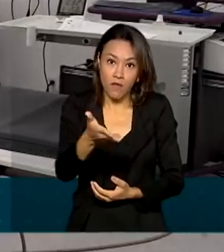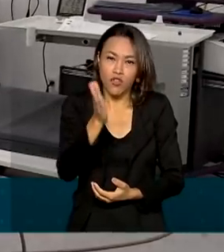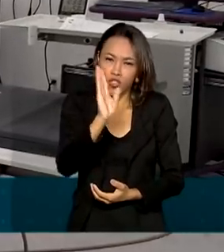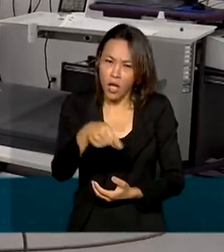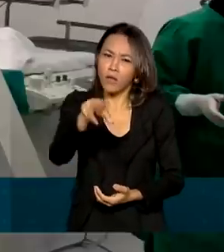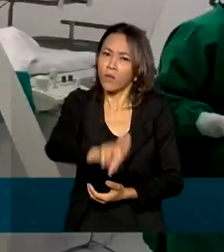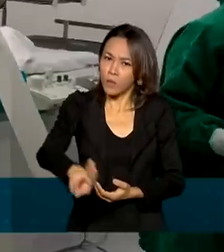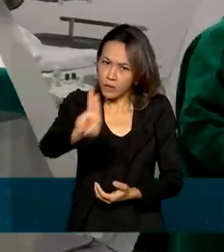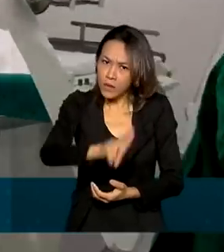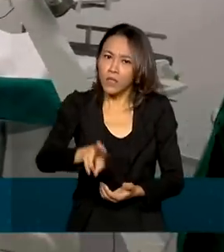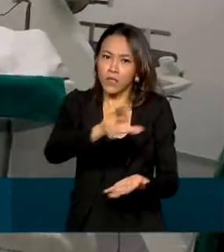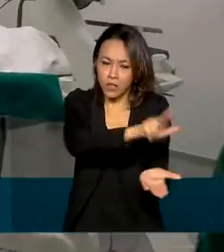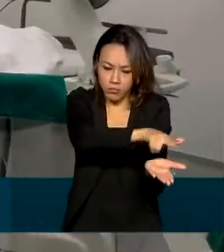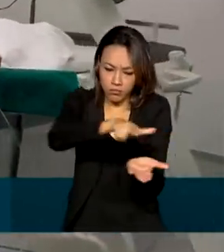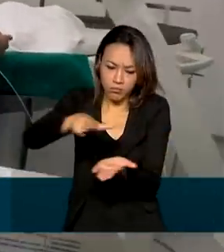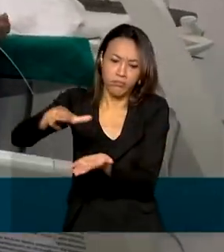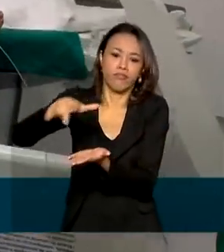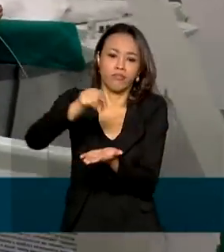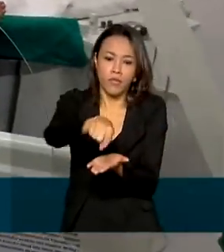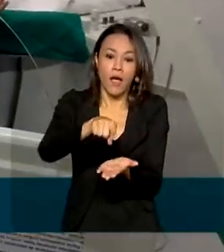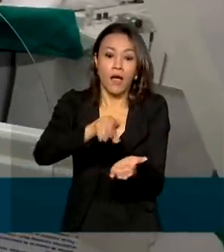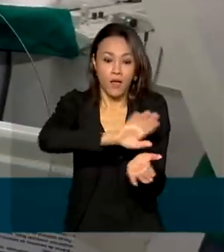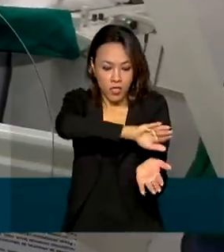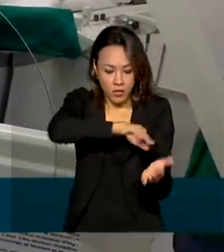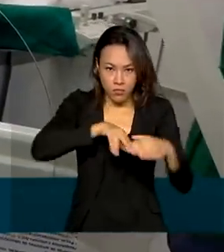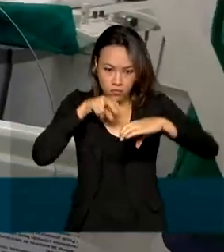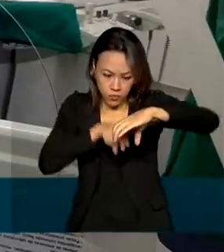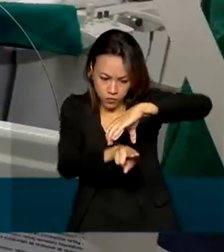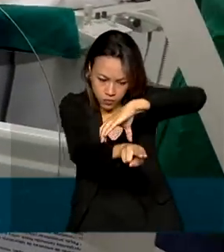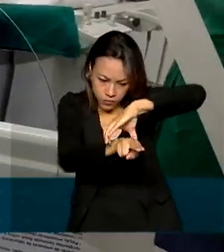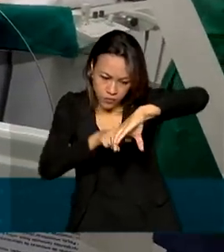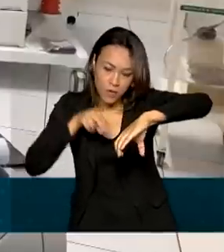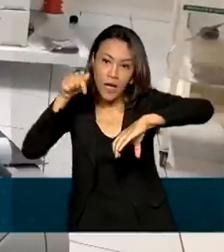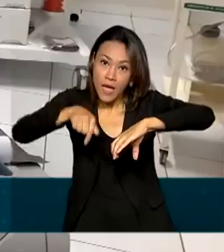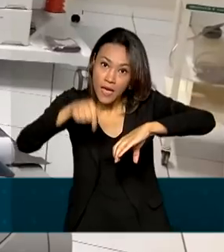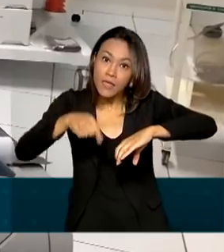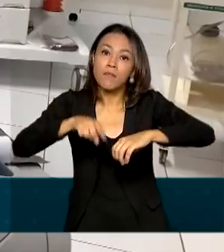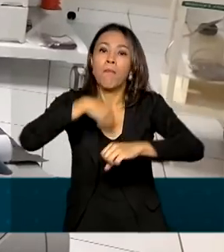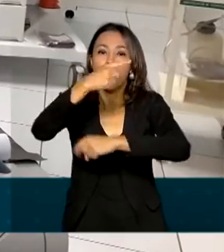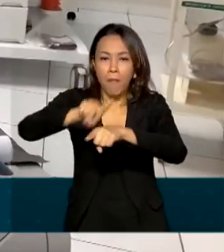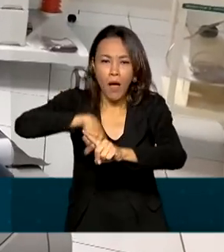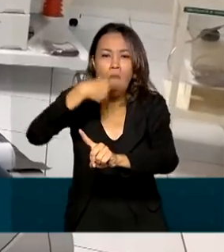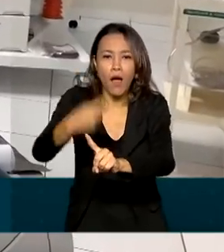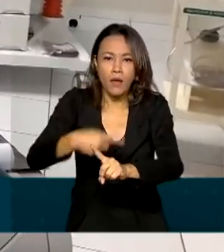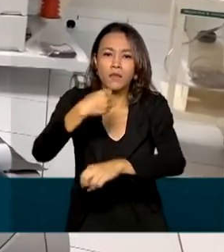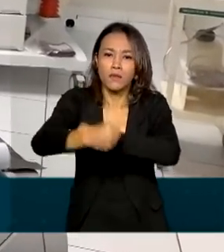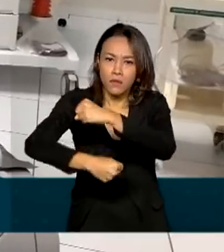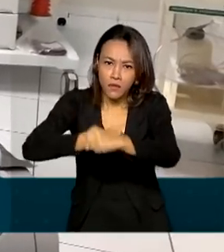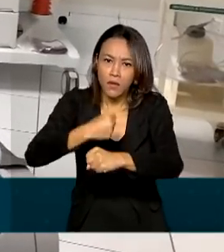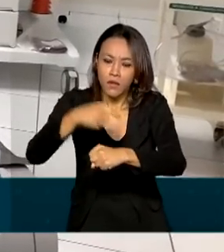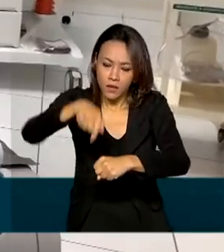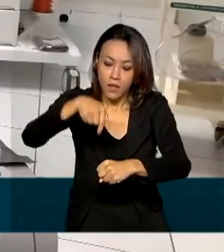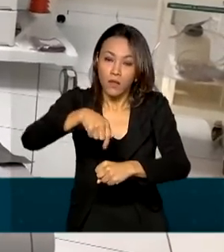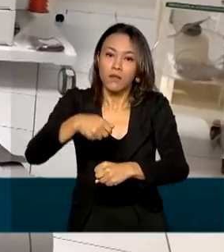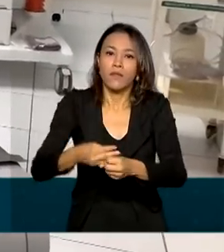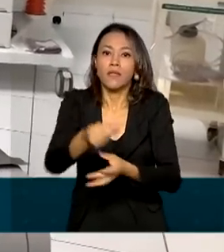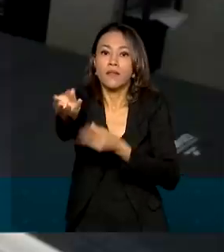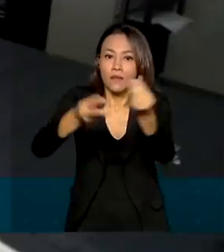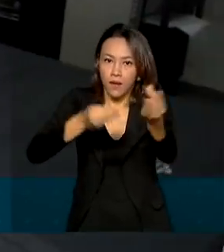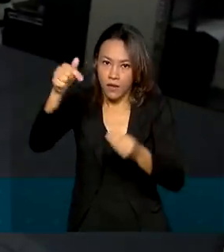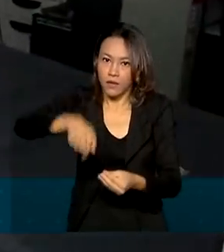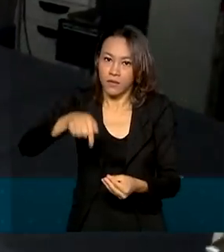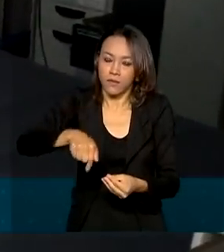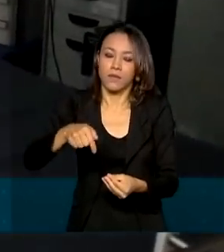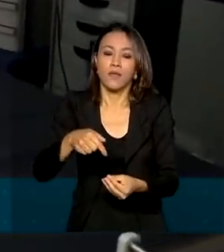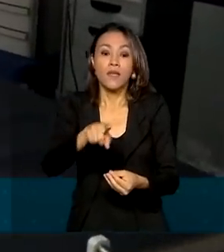estão em uso. Os demais têm previsão de entrega ainda este ano. E as empresas fornecedoras dos aparelhos